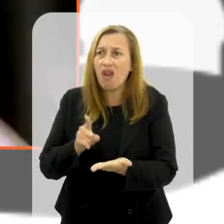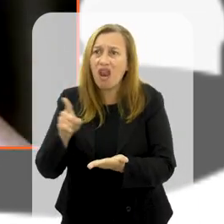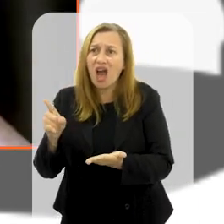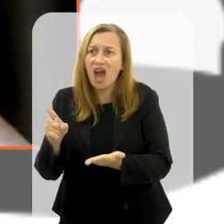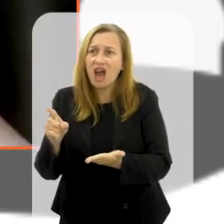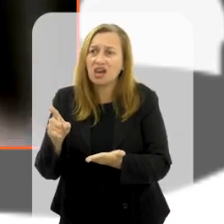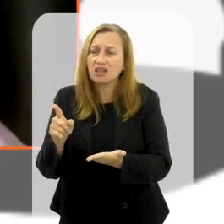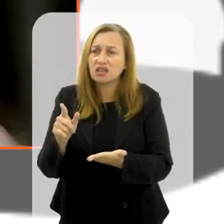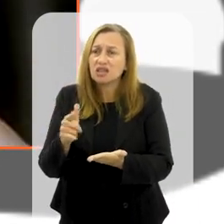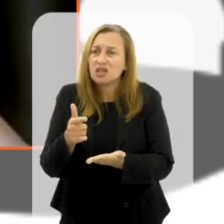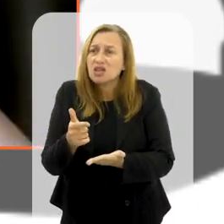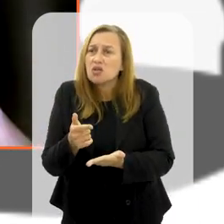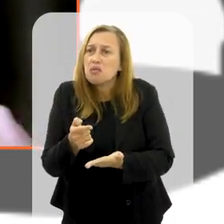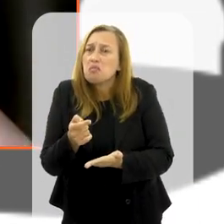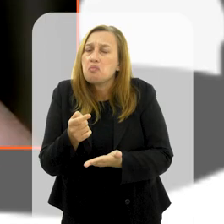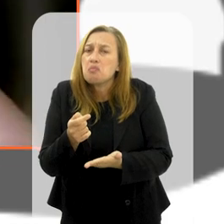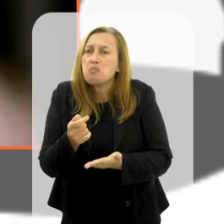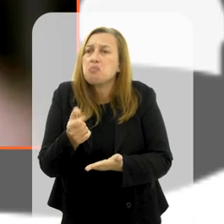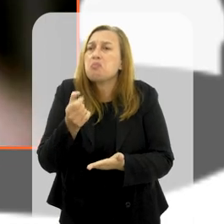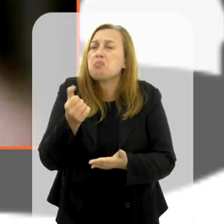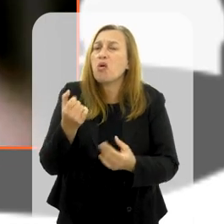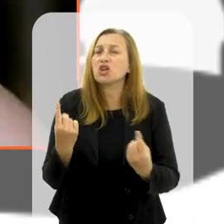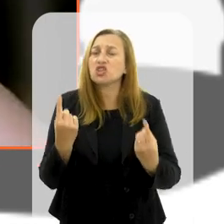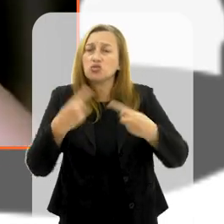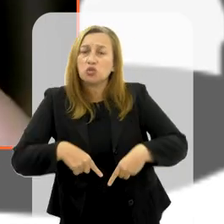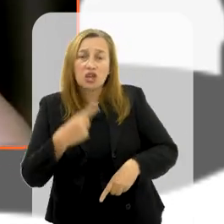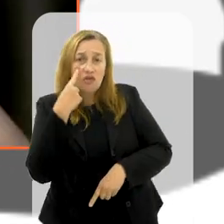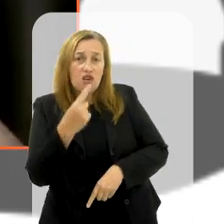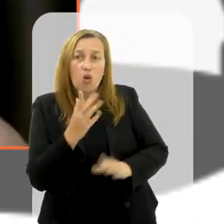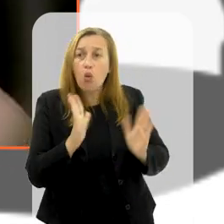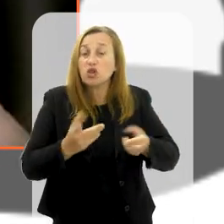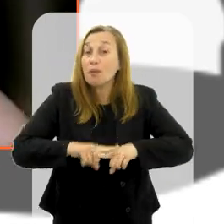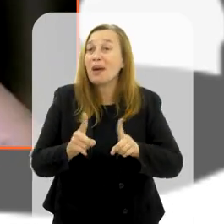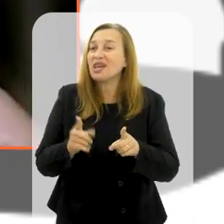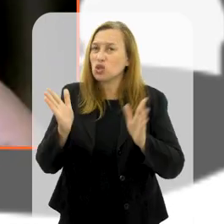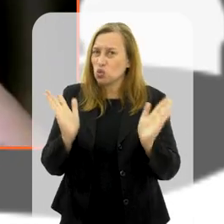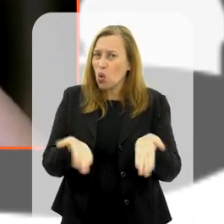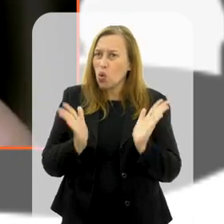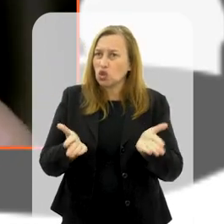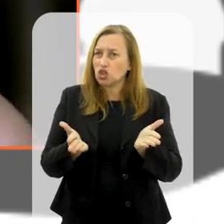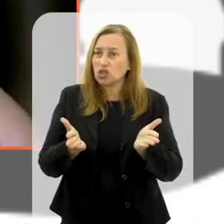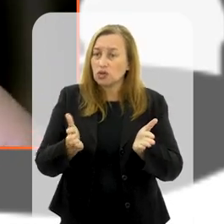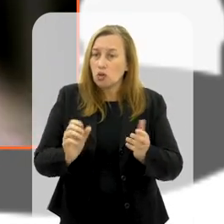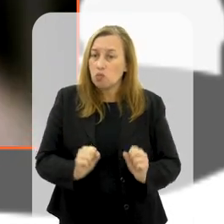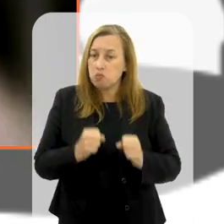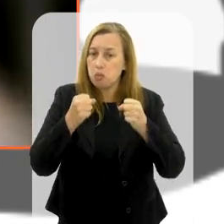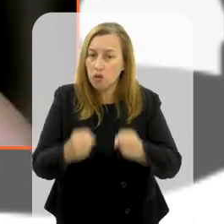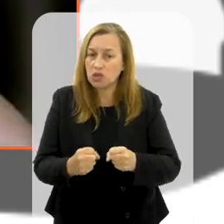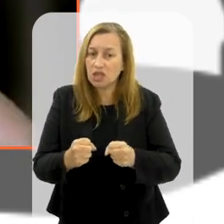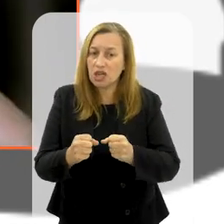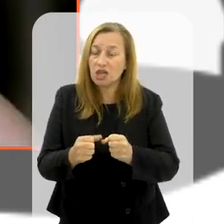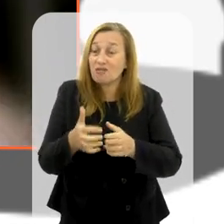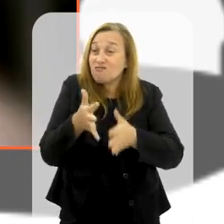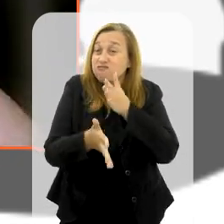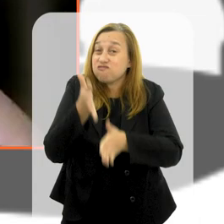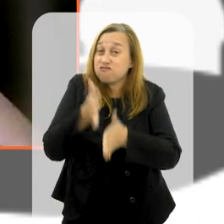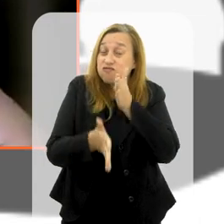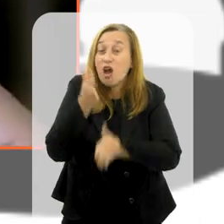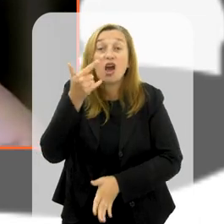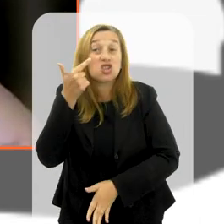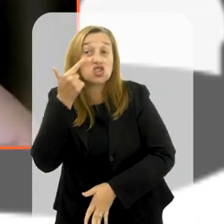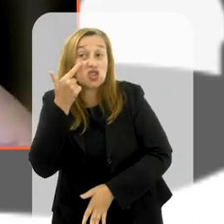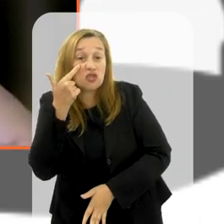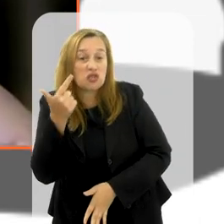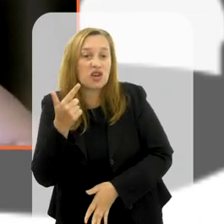tensionadas, com menos disputas do que a gente vê hoje, mas hoje são potências em conflito. A gente